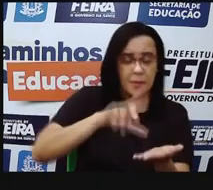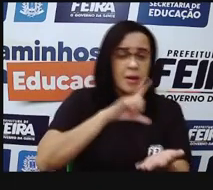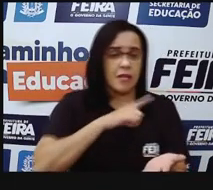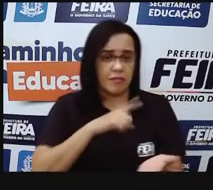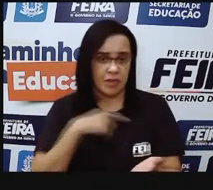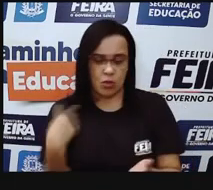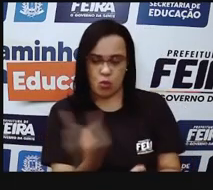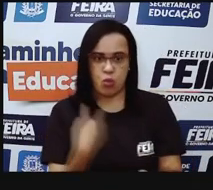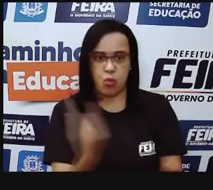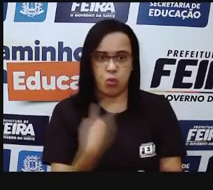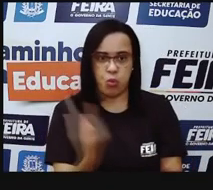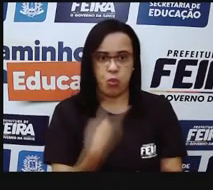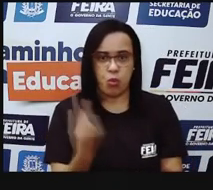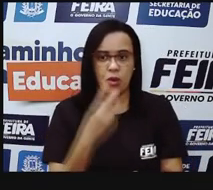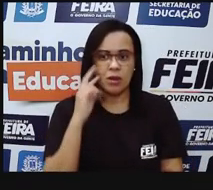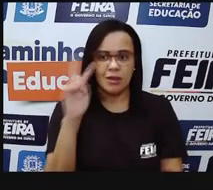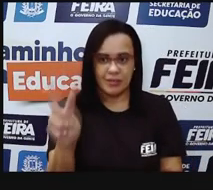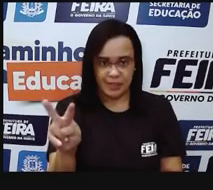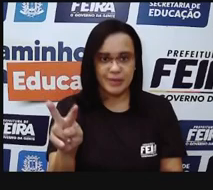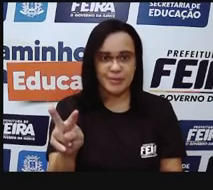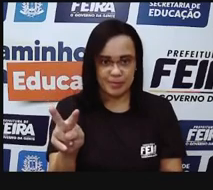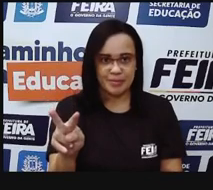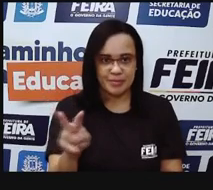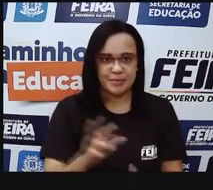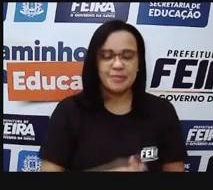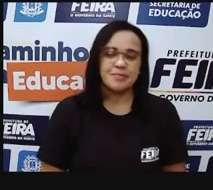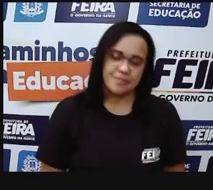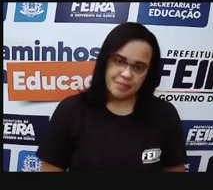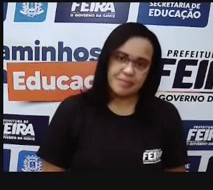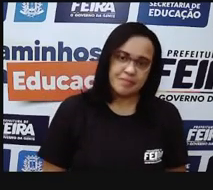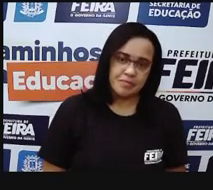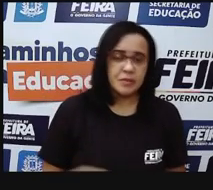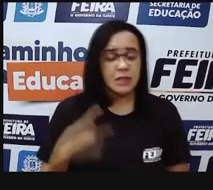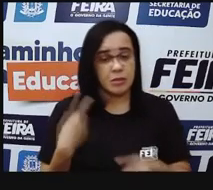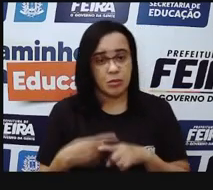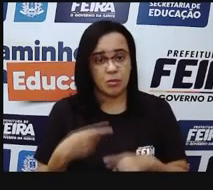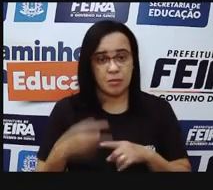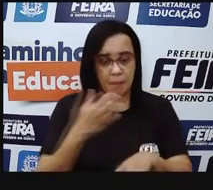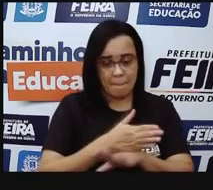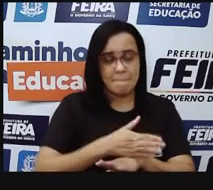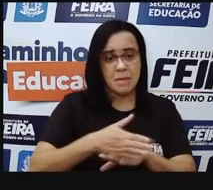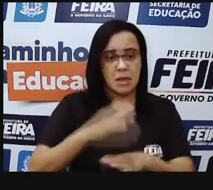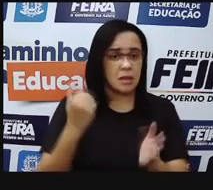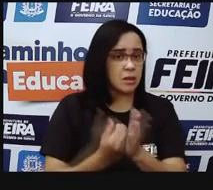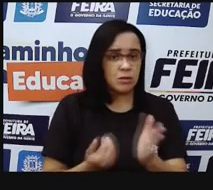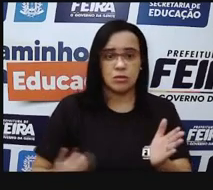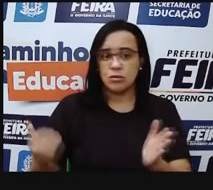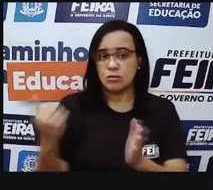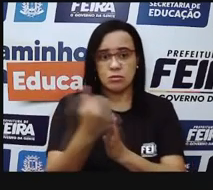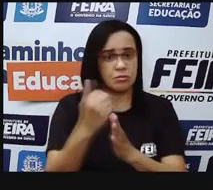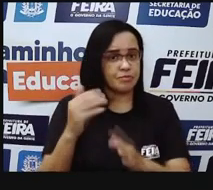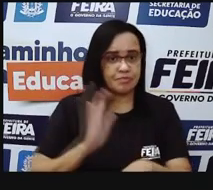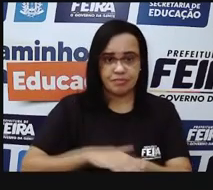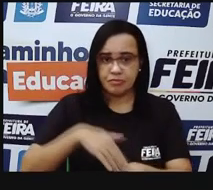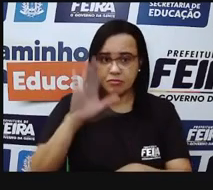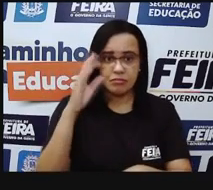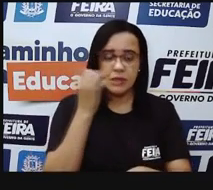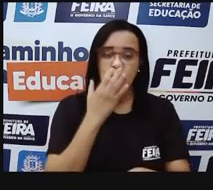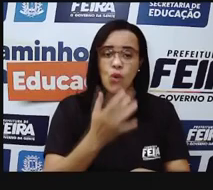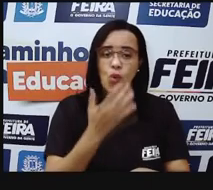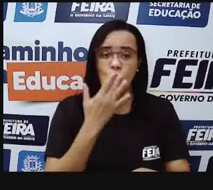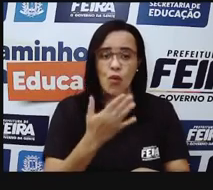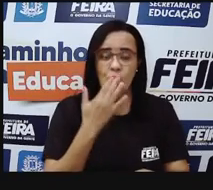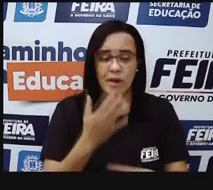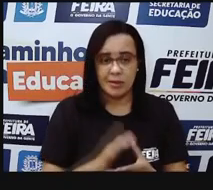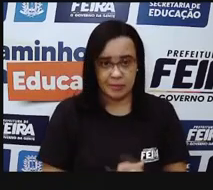movimenta, a gente consegue ver branco, né, porque o branco seria, então, essa mistura das cores, e